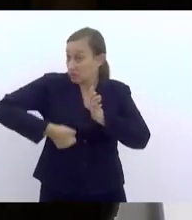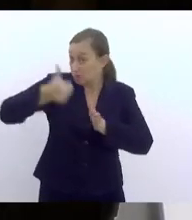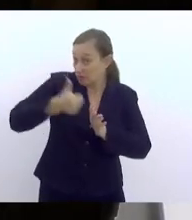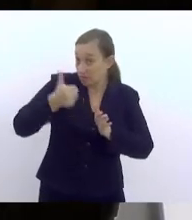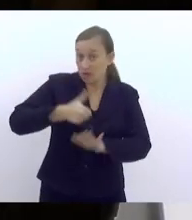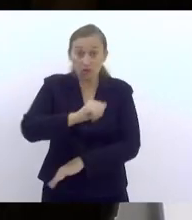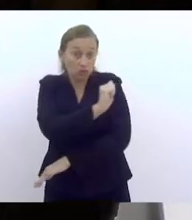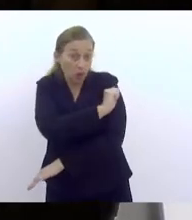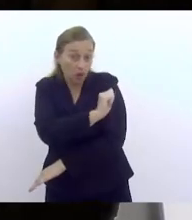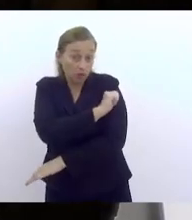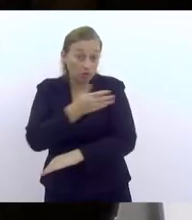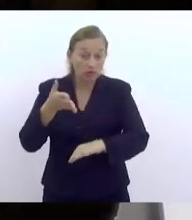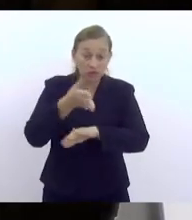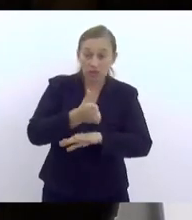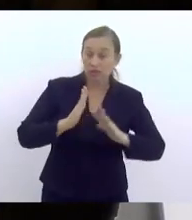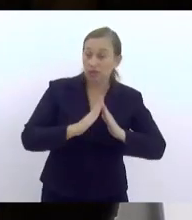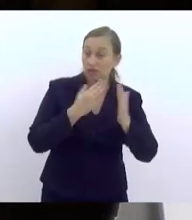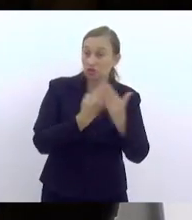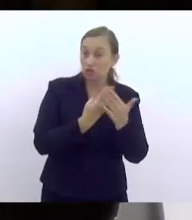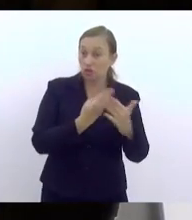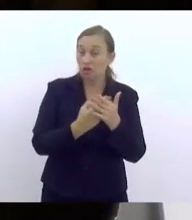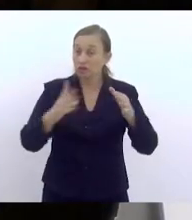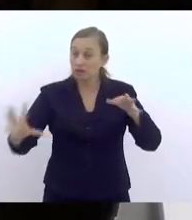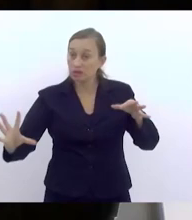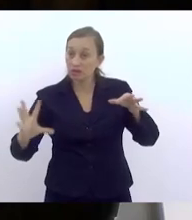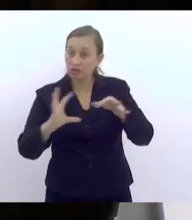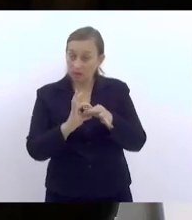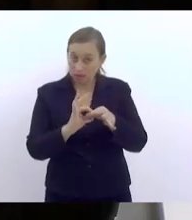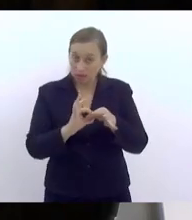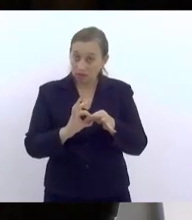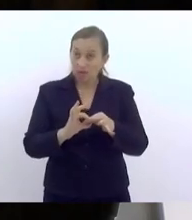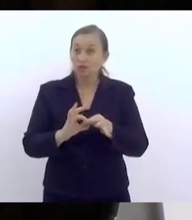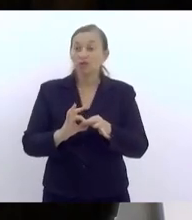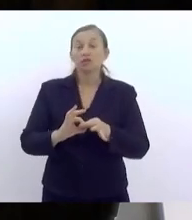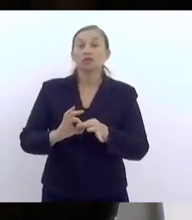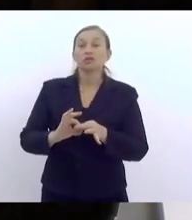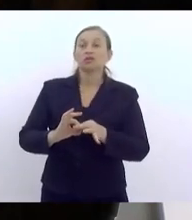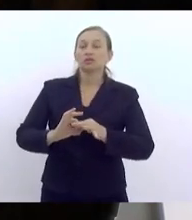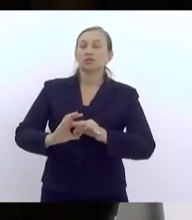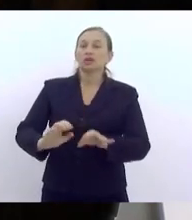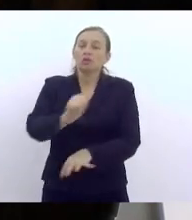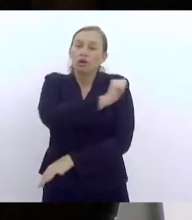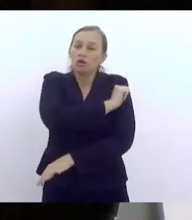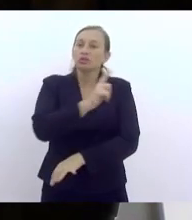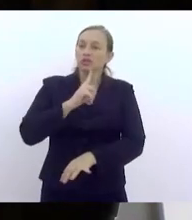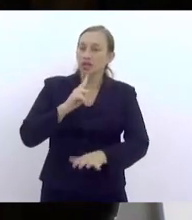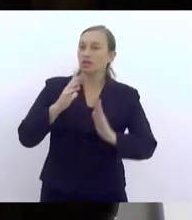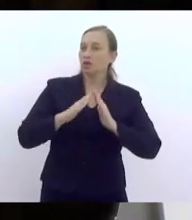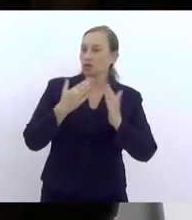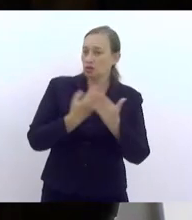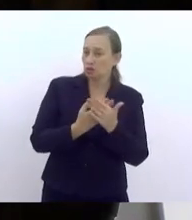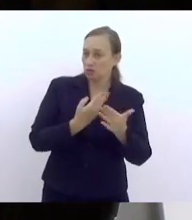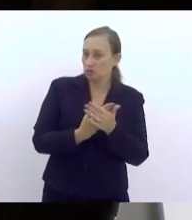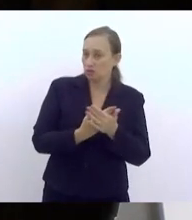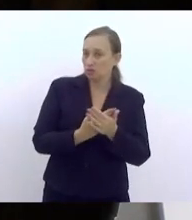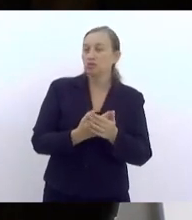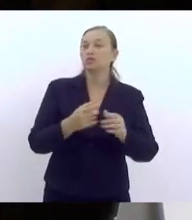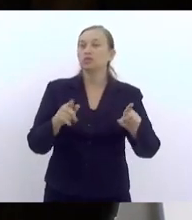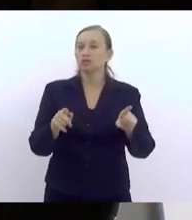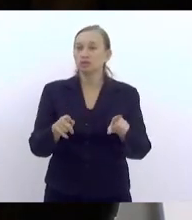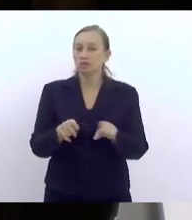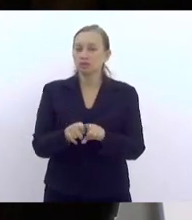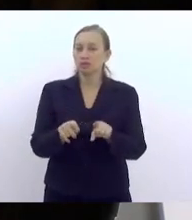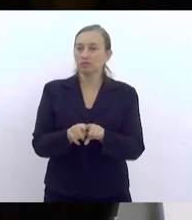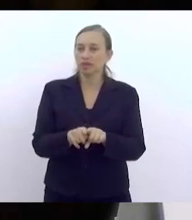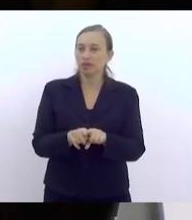estudante à escola. A questão do vínculo que esse estudante tem com a escola. A questão da manutenção desse vínculo